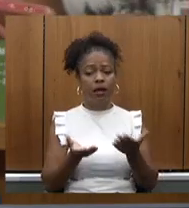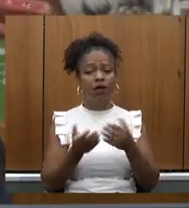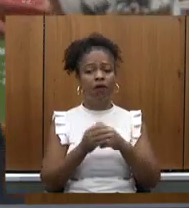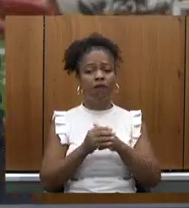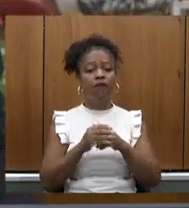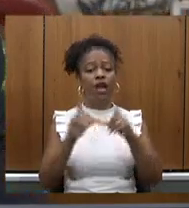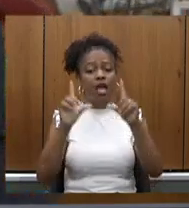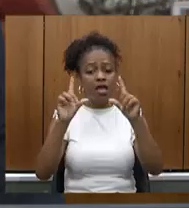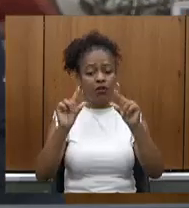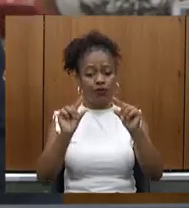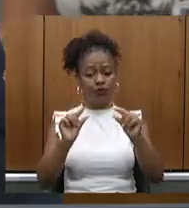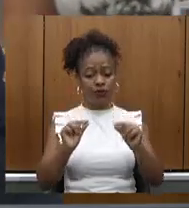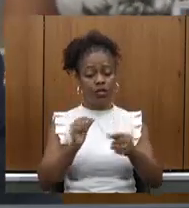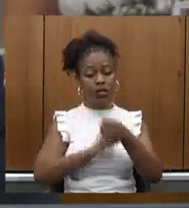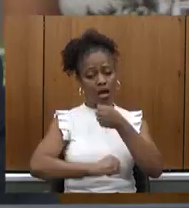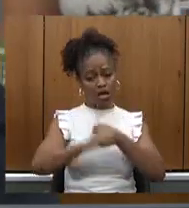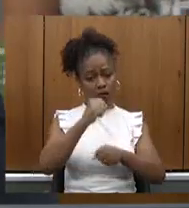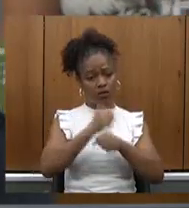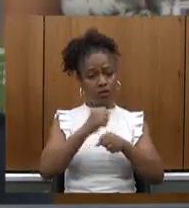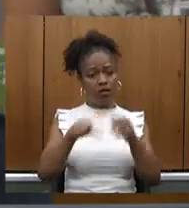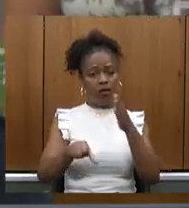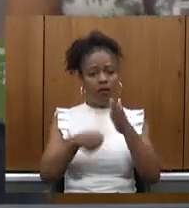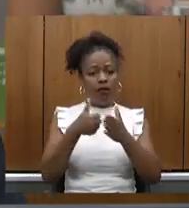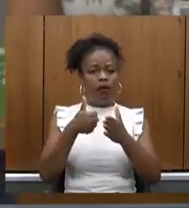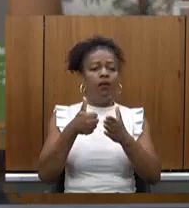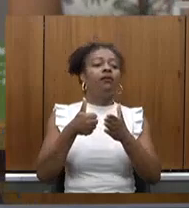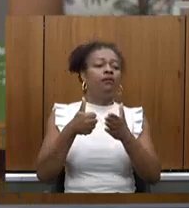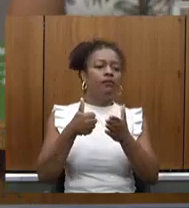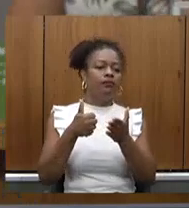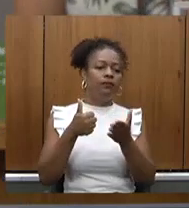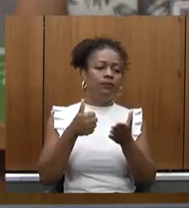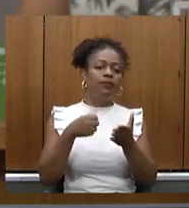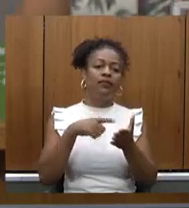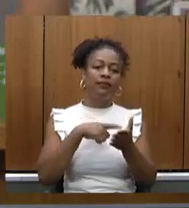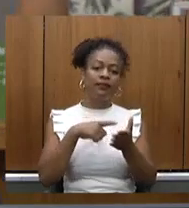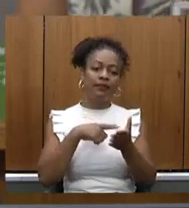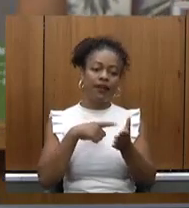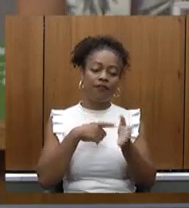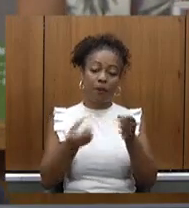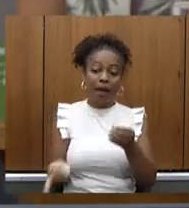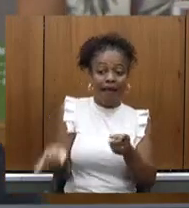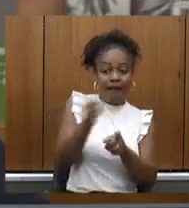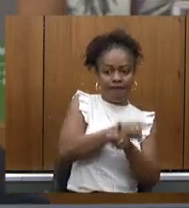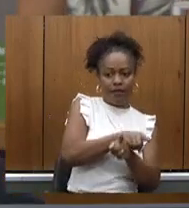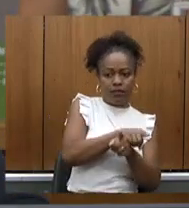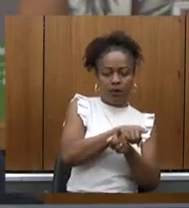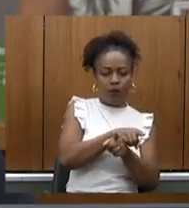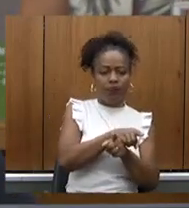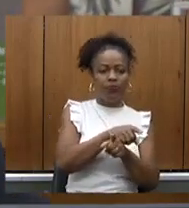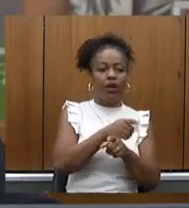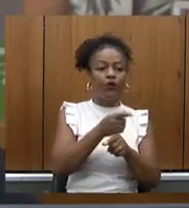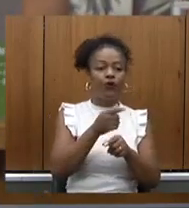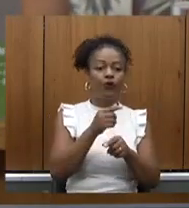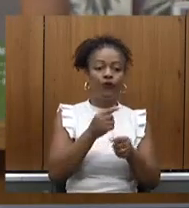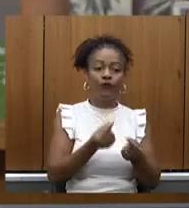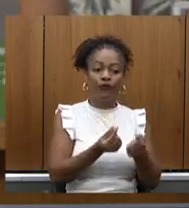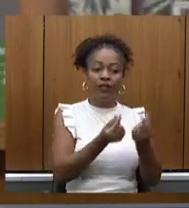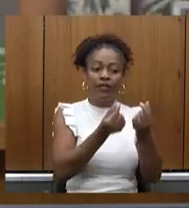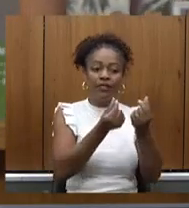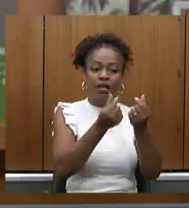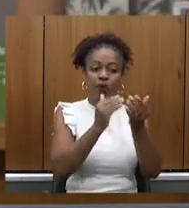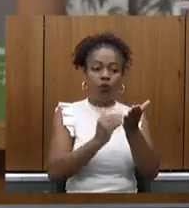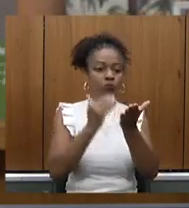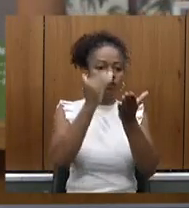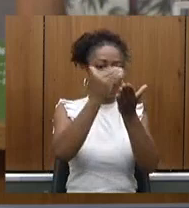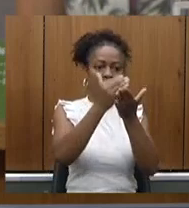passado pela primeira vez houve uma inversão em que o financeiro ultrapassou o mínimo orçamentário